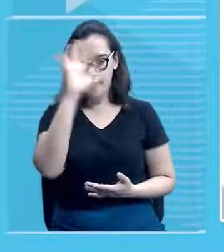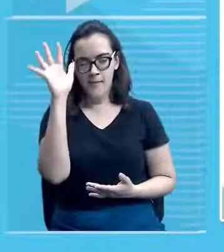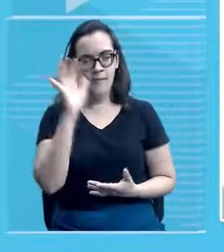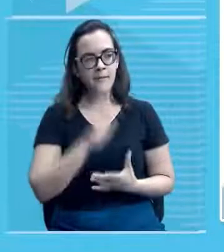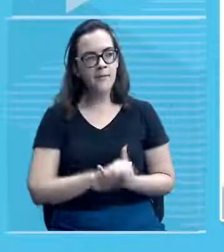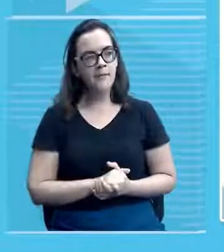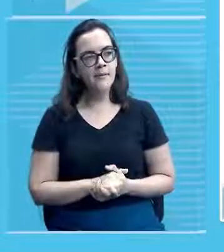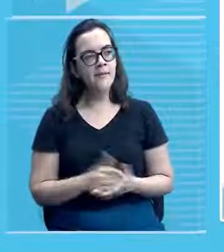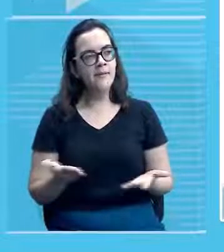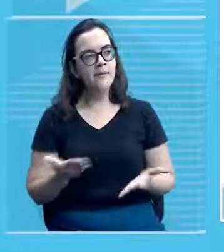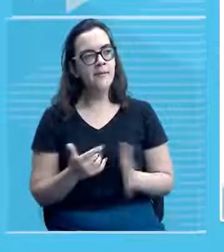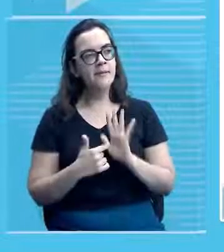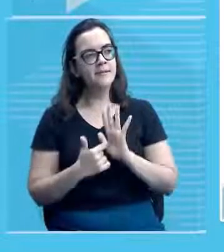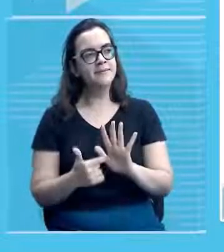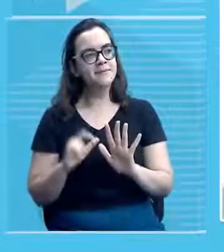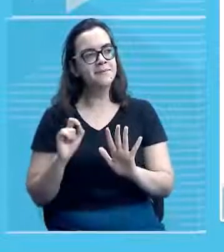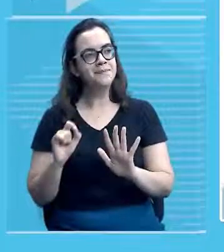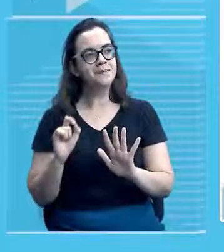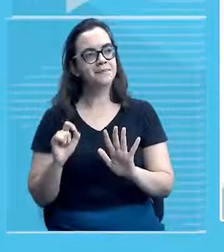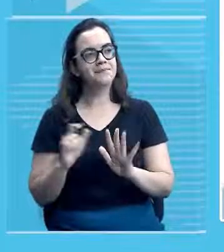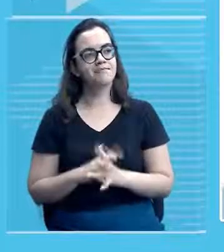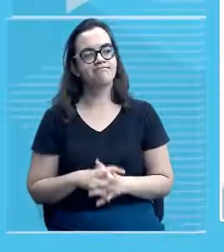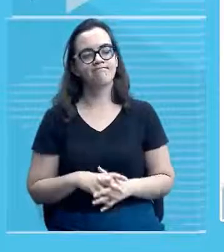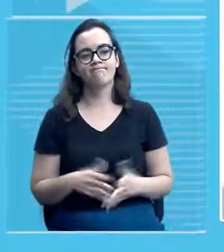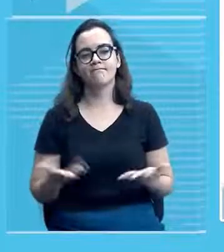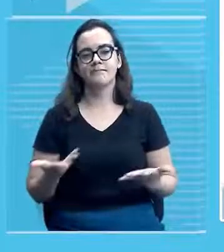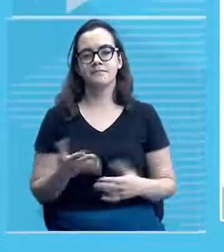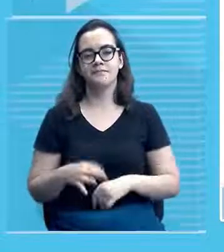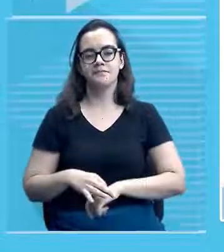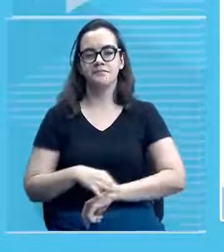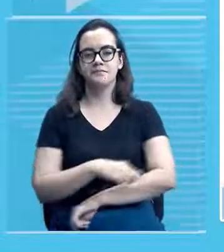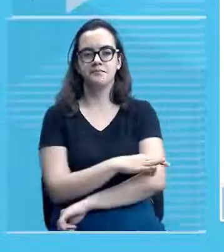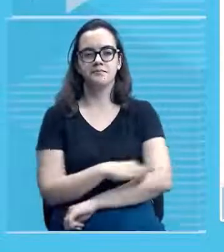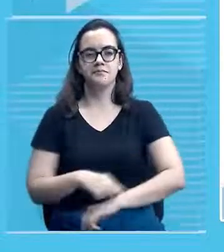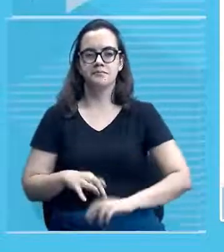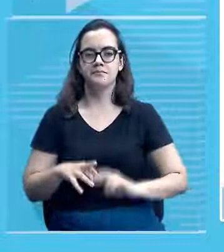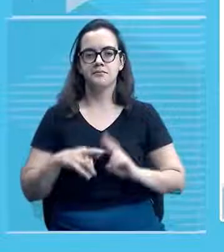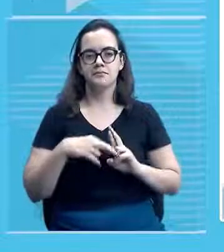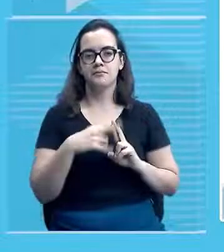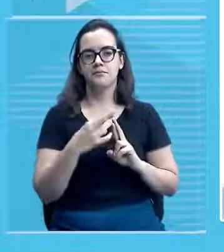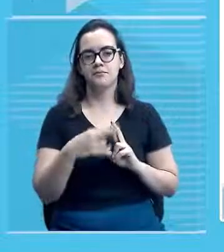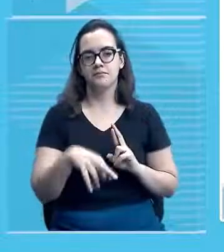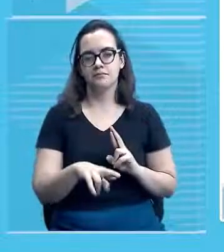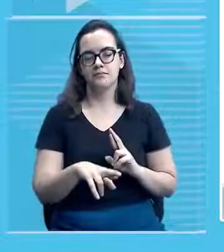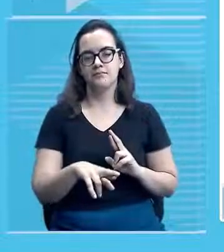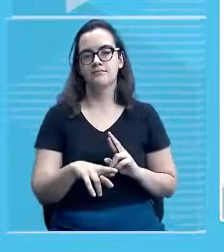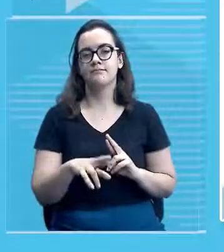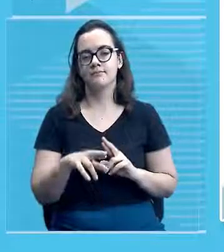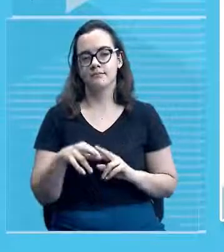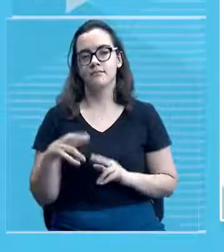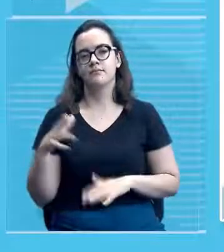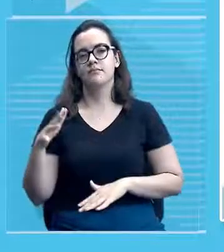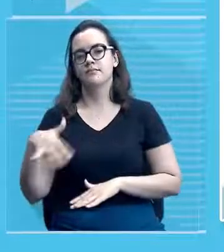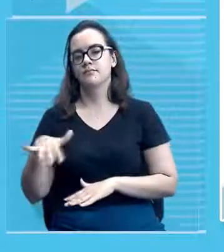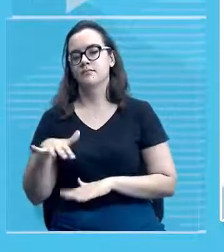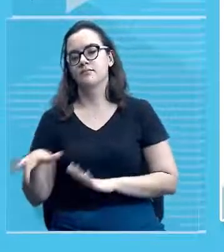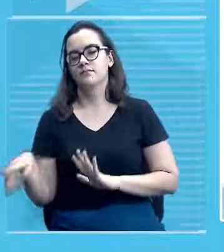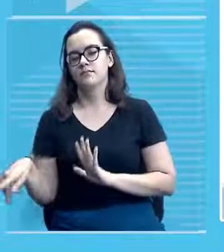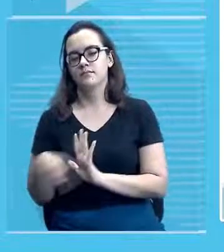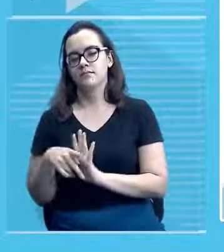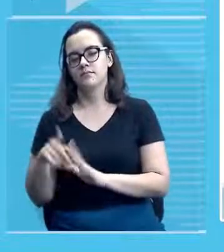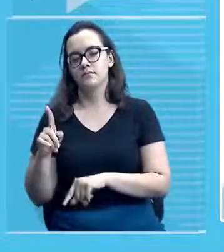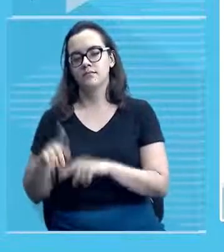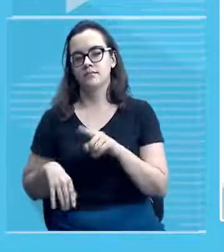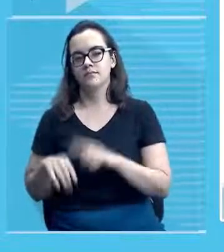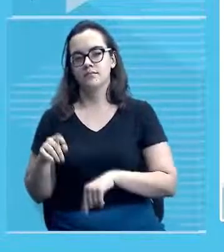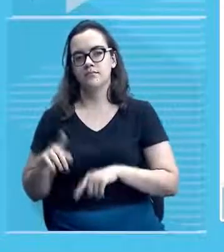Agora o destaque, o enfoque, né? Dentro desse desse tópico patrimônio material, patrimônio cultural